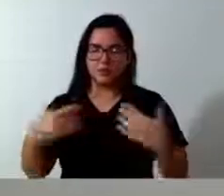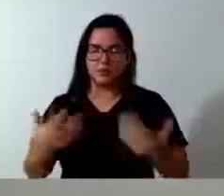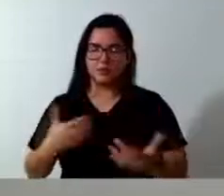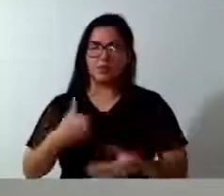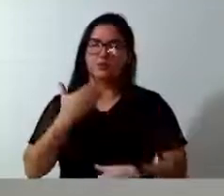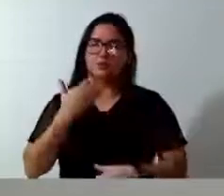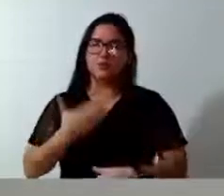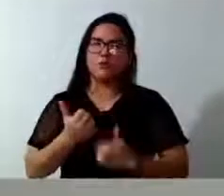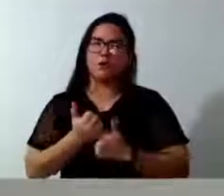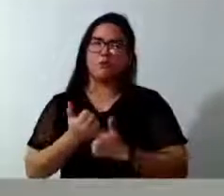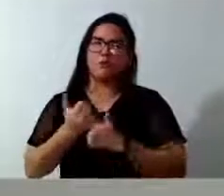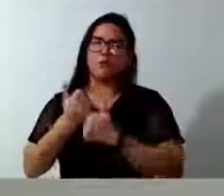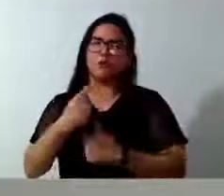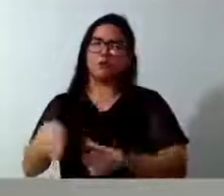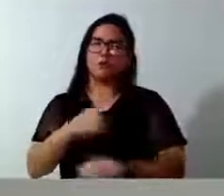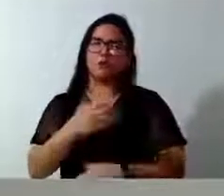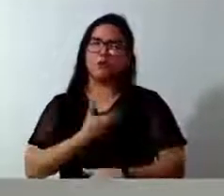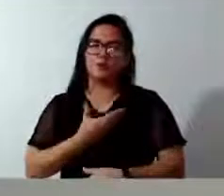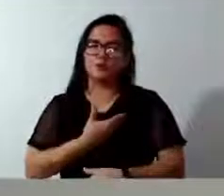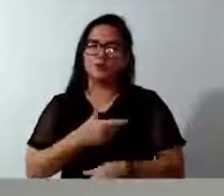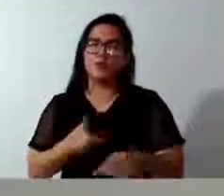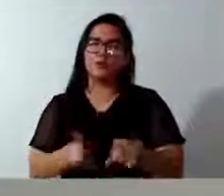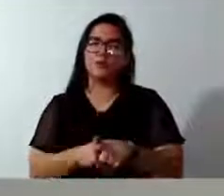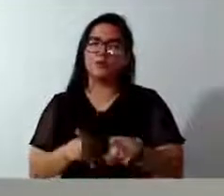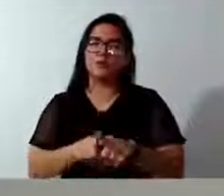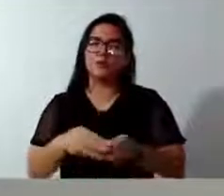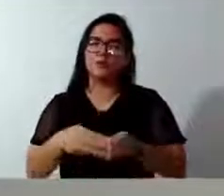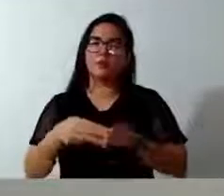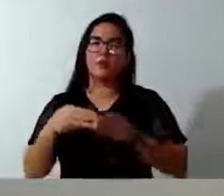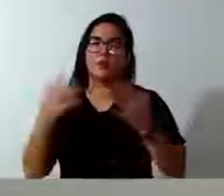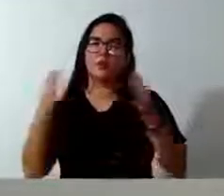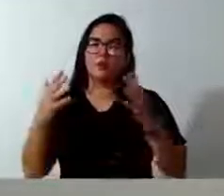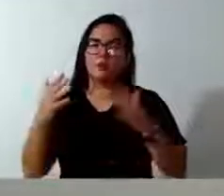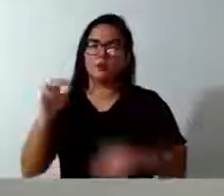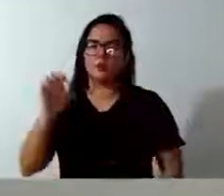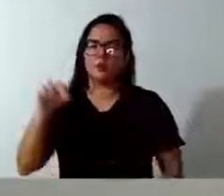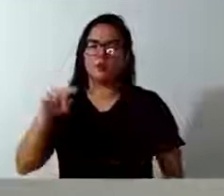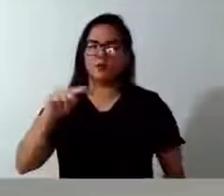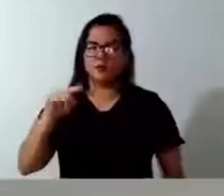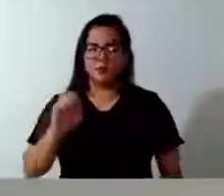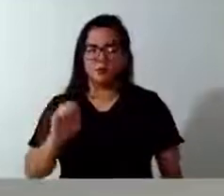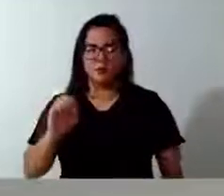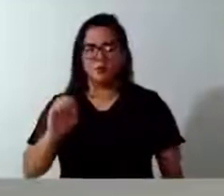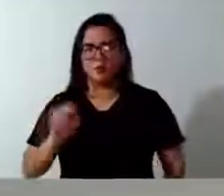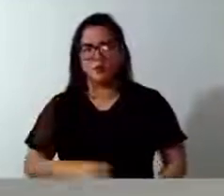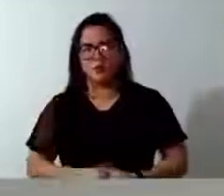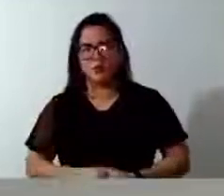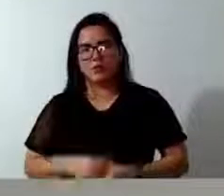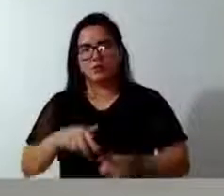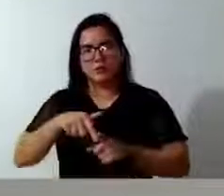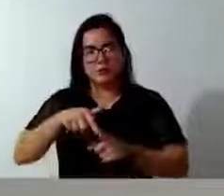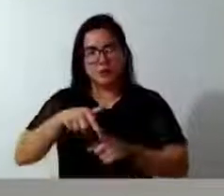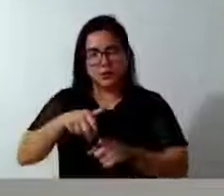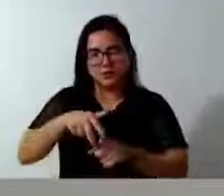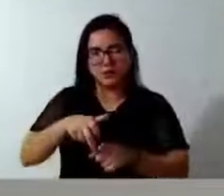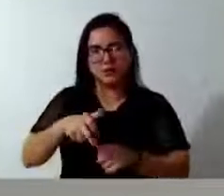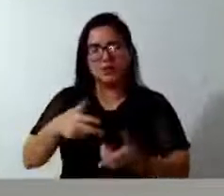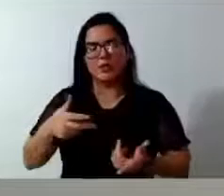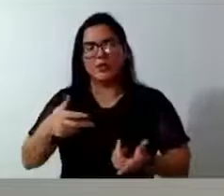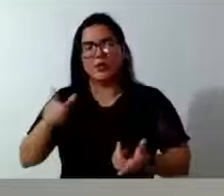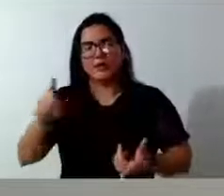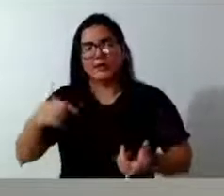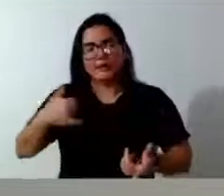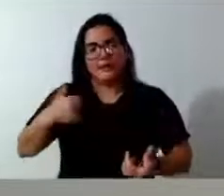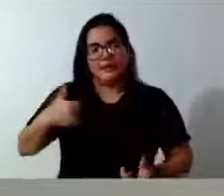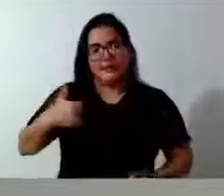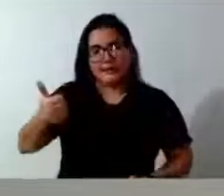o apoio aos amigos. E também a moção de aplausos ao atleta Enzo Safet, ou melhor, o skatista Enzo Safet, de apenas 10 anos de